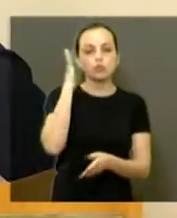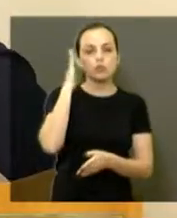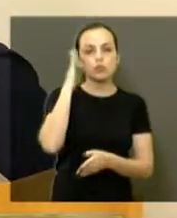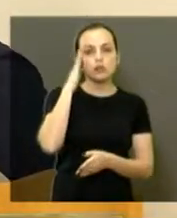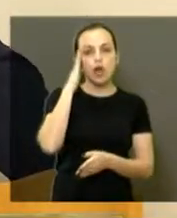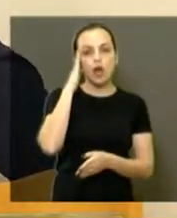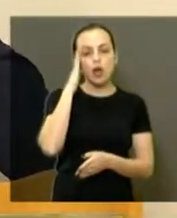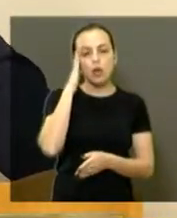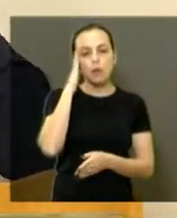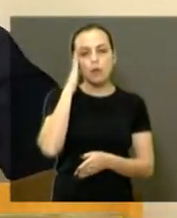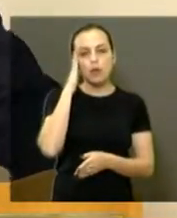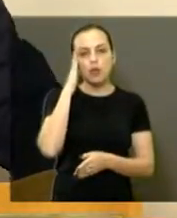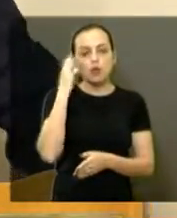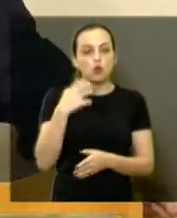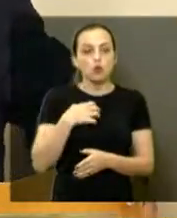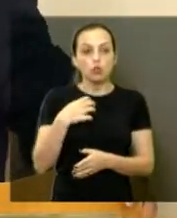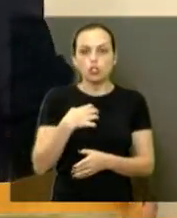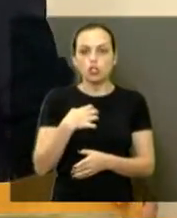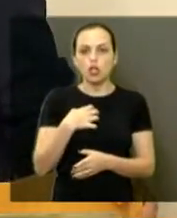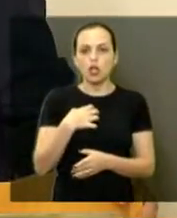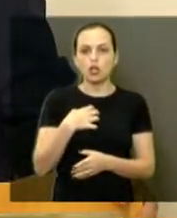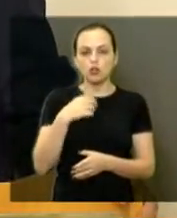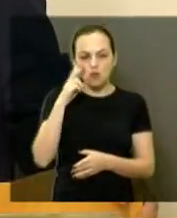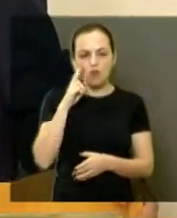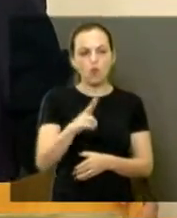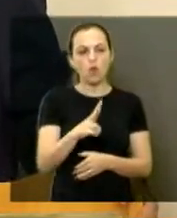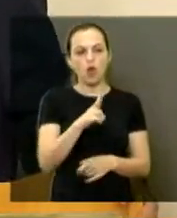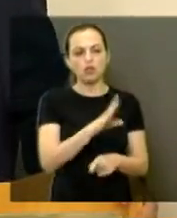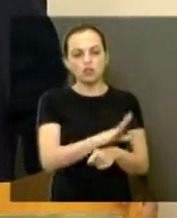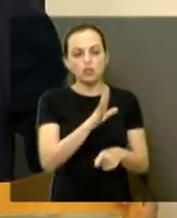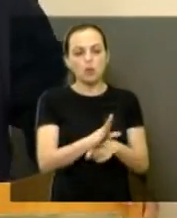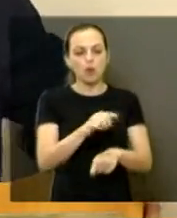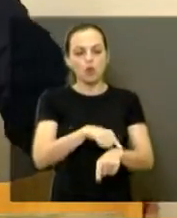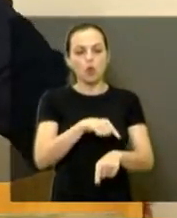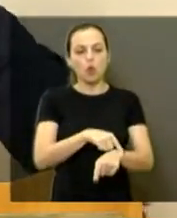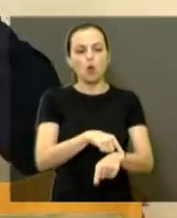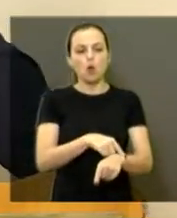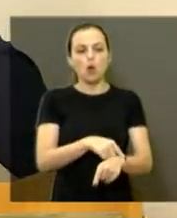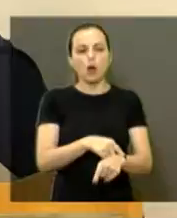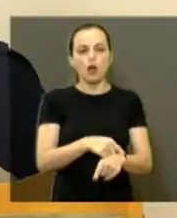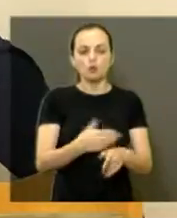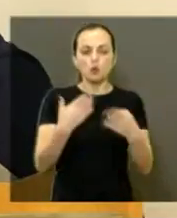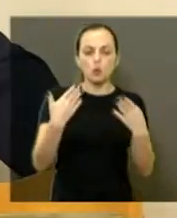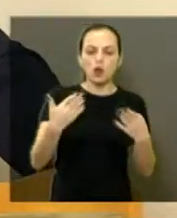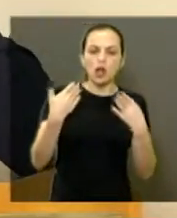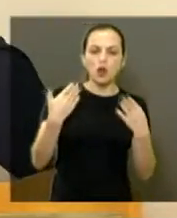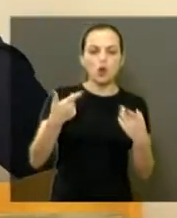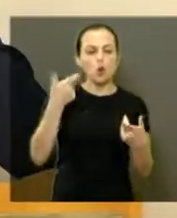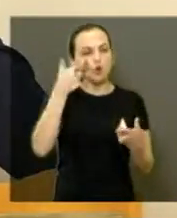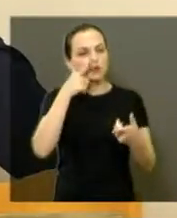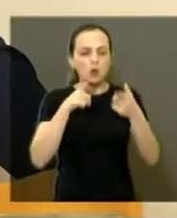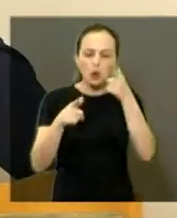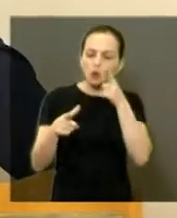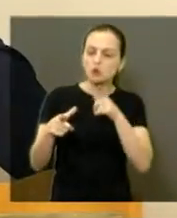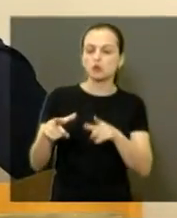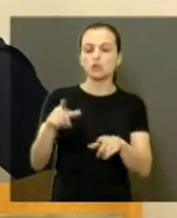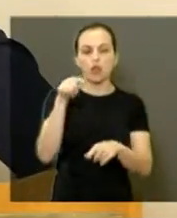Primeiras condições, se você for lá, em horário de atendimento, o que está lá fora, tem um calor insuportável, que você não aguenta ficar debaixo